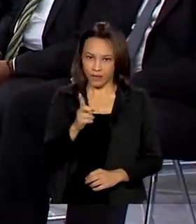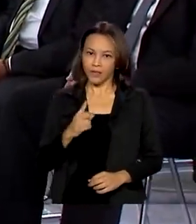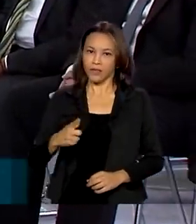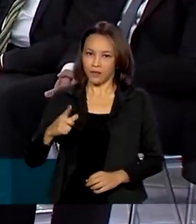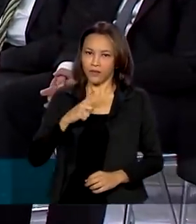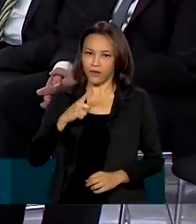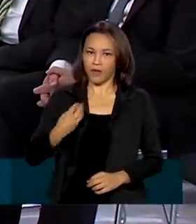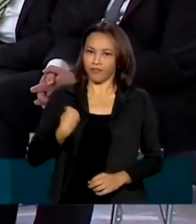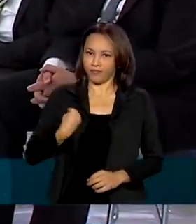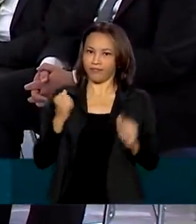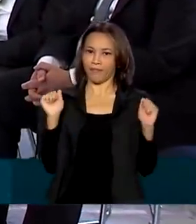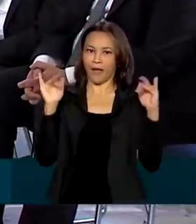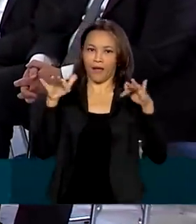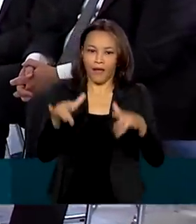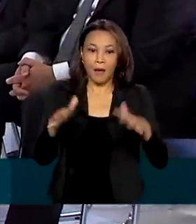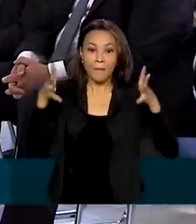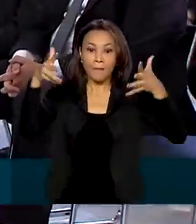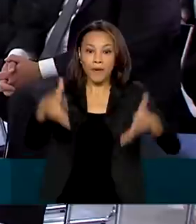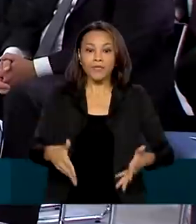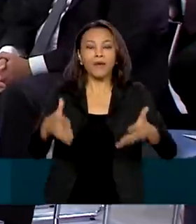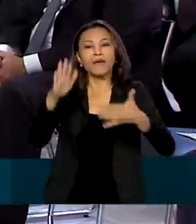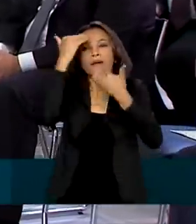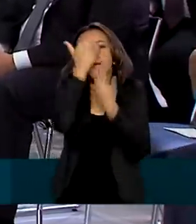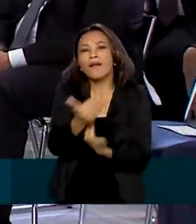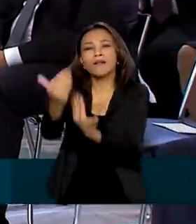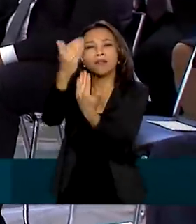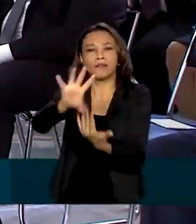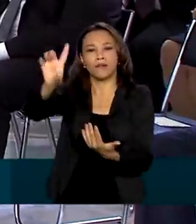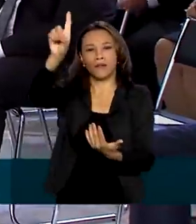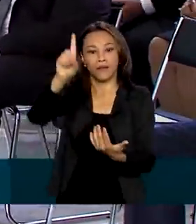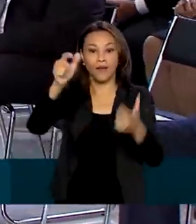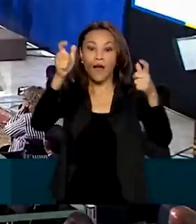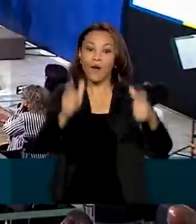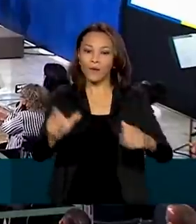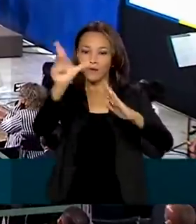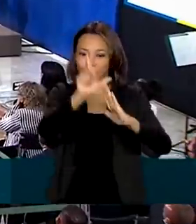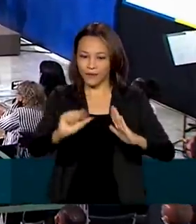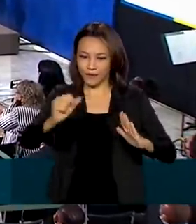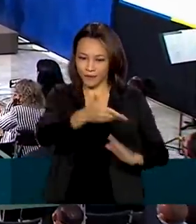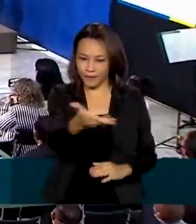participaram da solenidade de ação de graças no Palácio do Planalto.